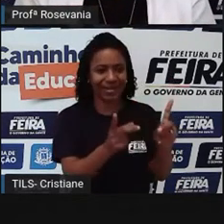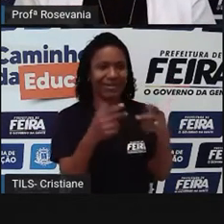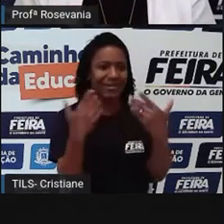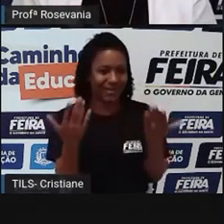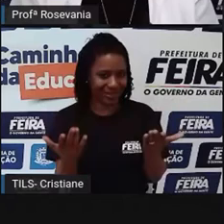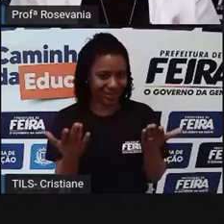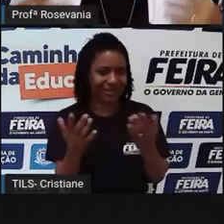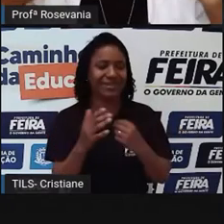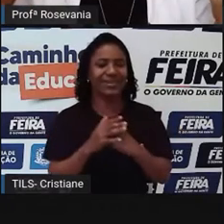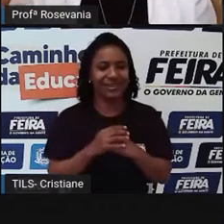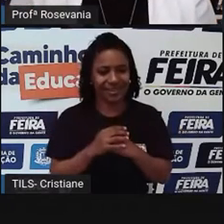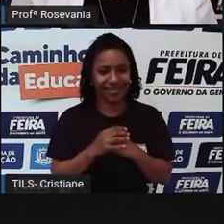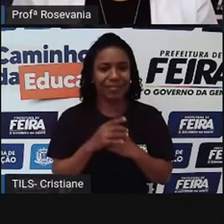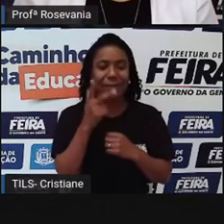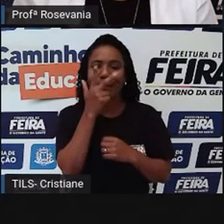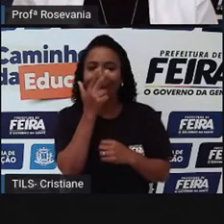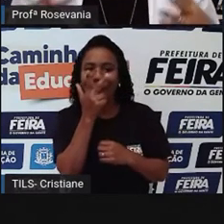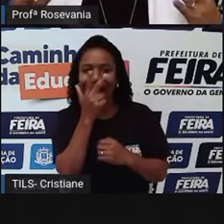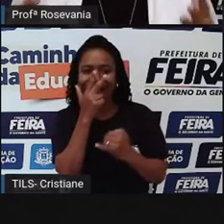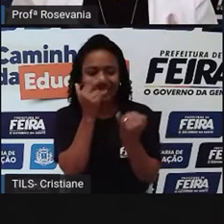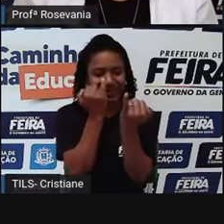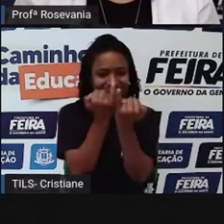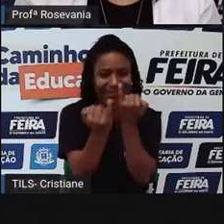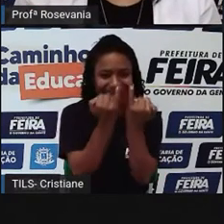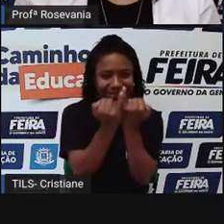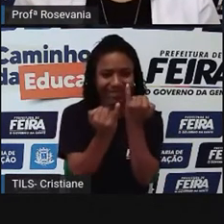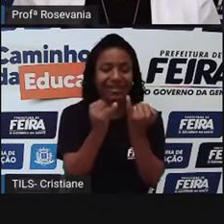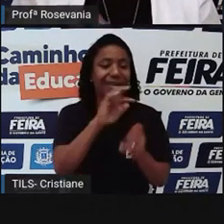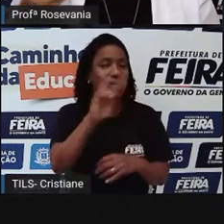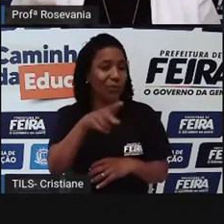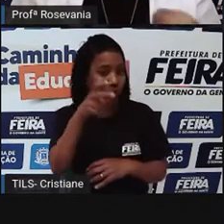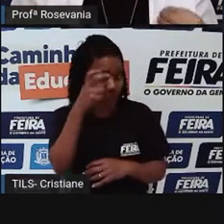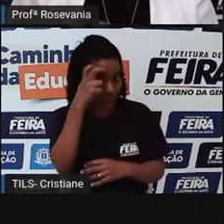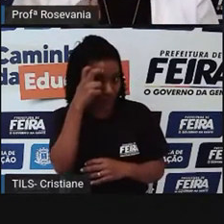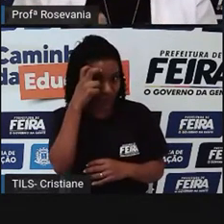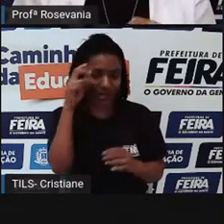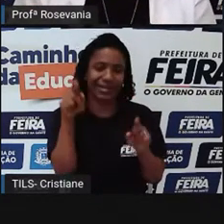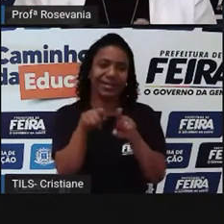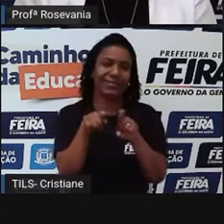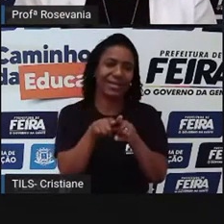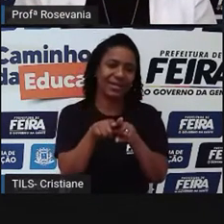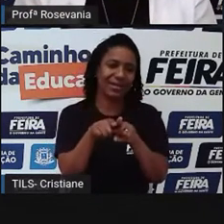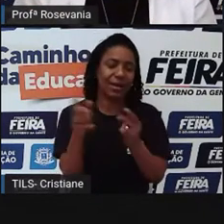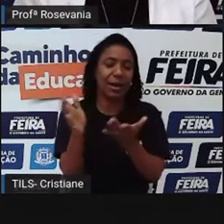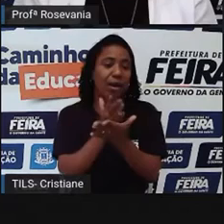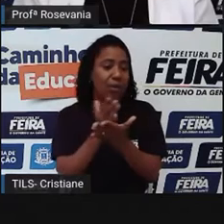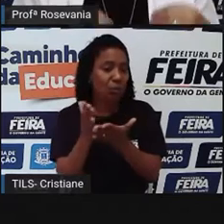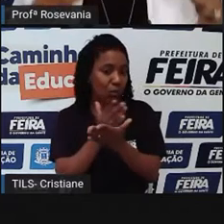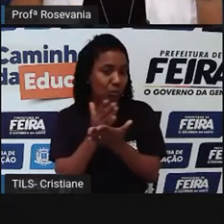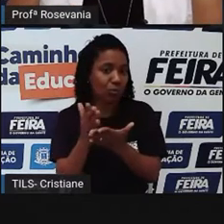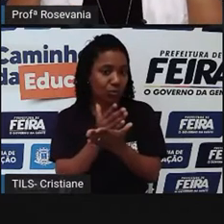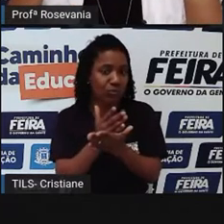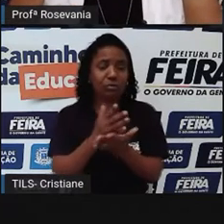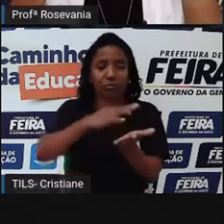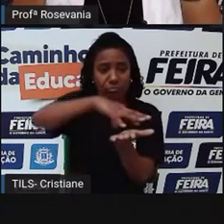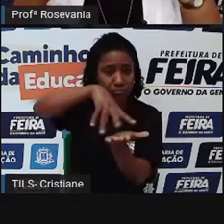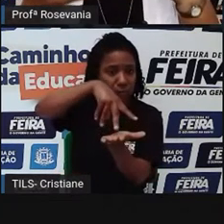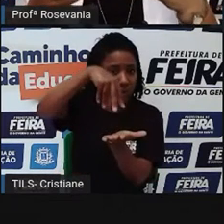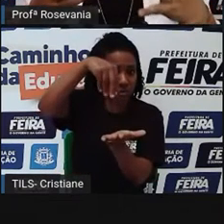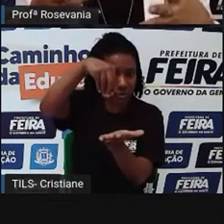semelhante, mas tem a parte artesanal, parte cultural, que às vezes ainda tem até alguns artistas da terra que